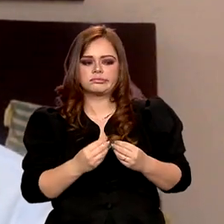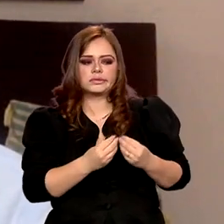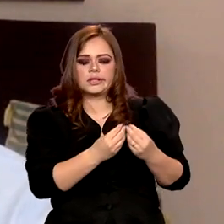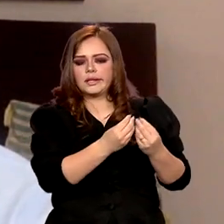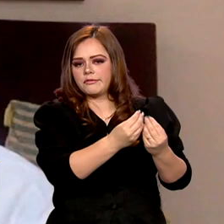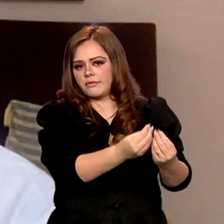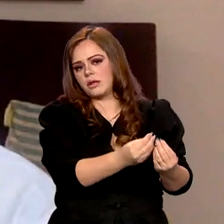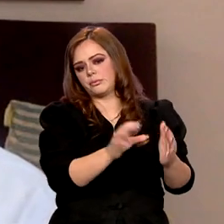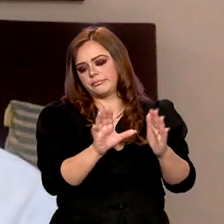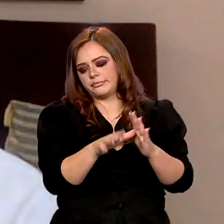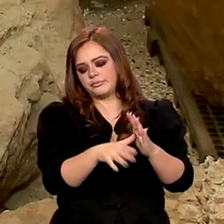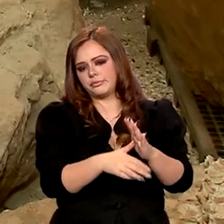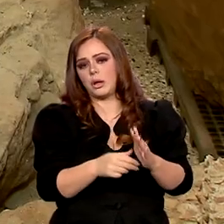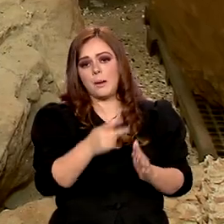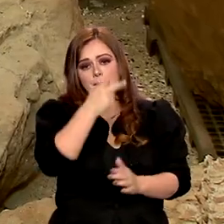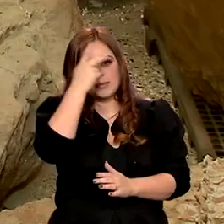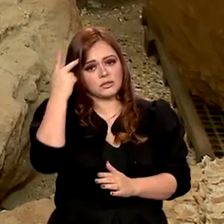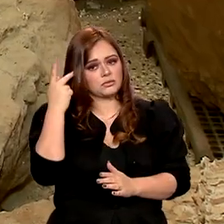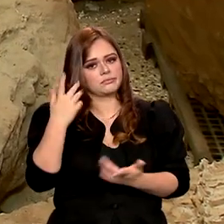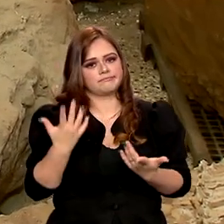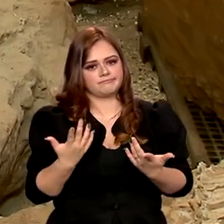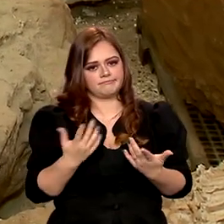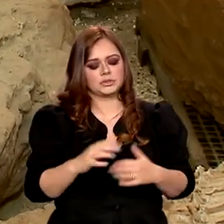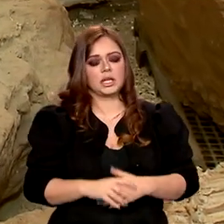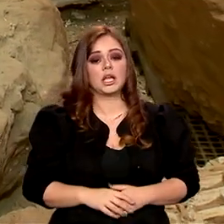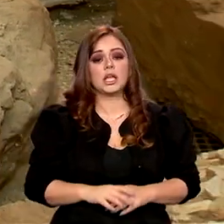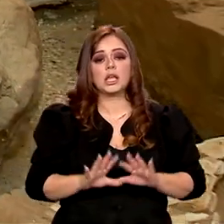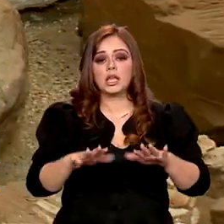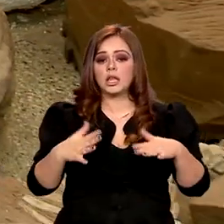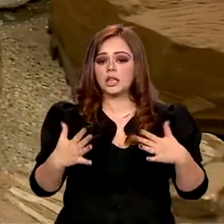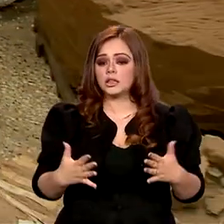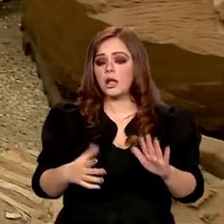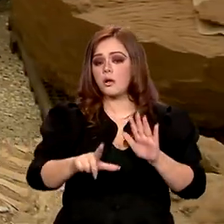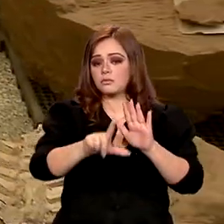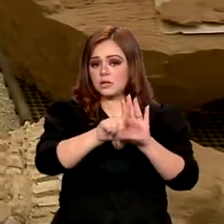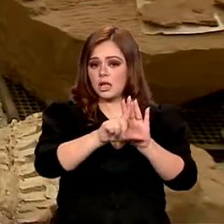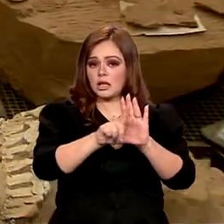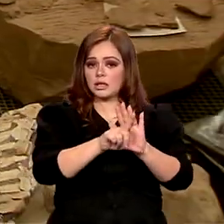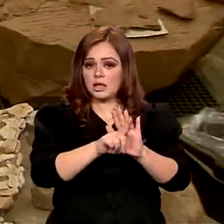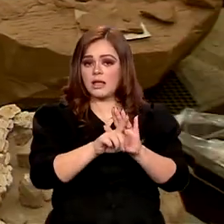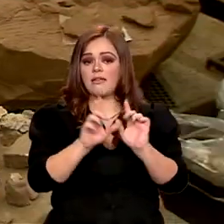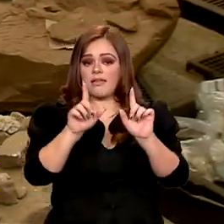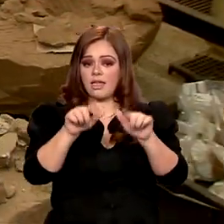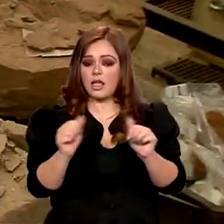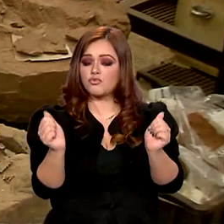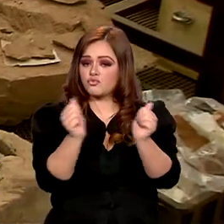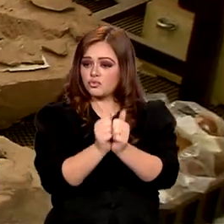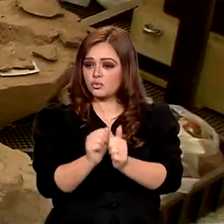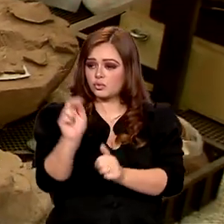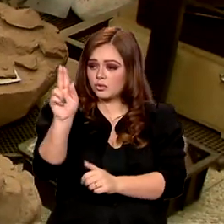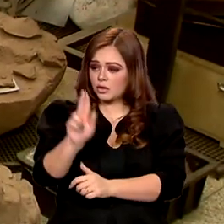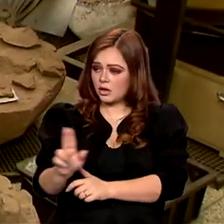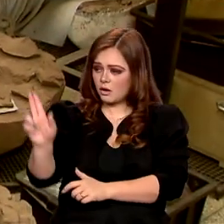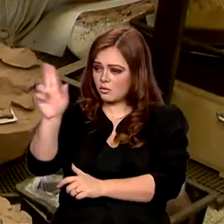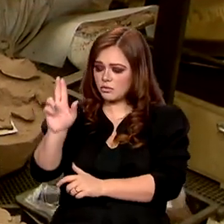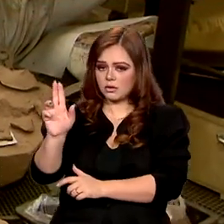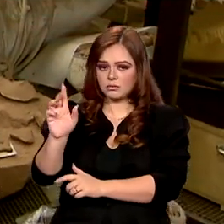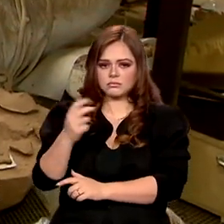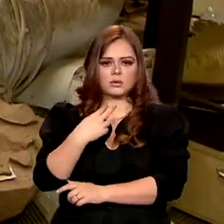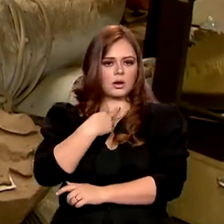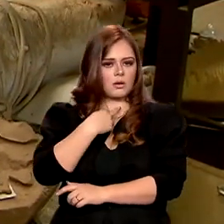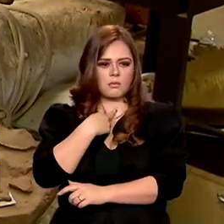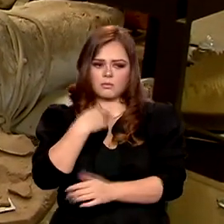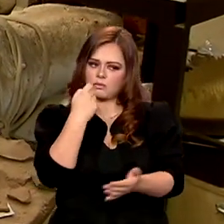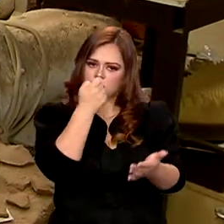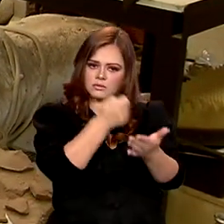por pessoas que passam ali. A legislação brasileira considera que os fósseis são bens da União. Não podem ser comercializados